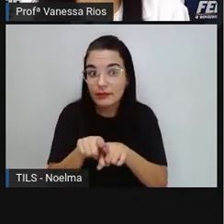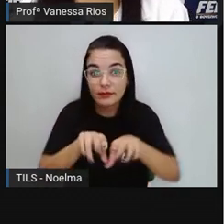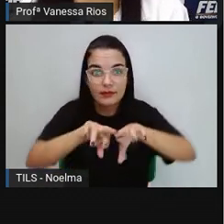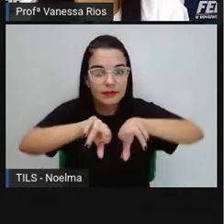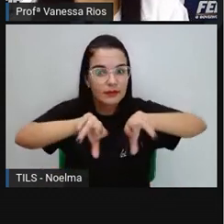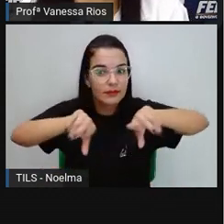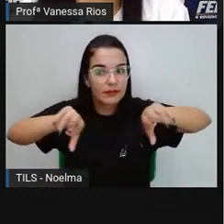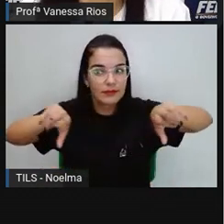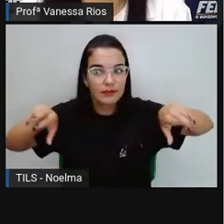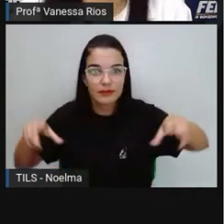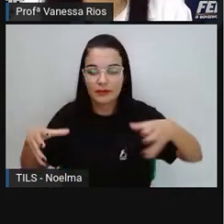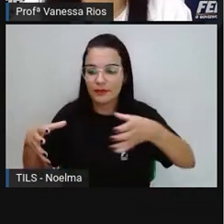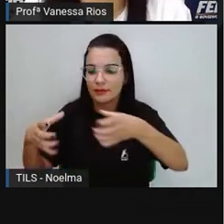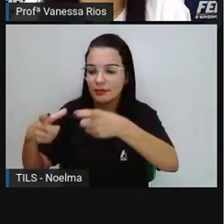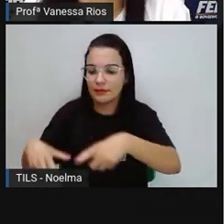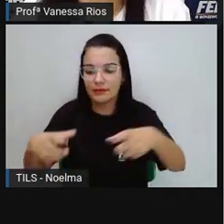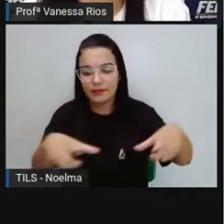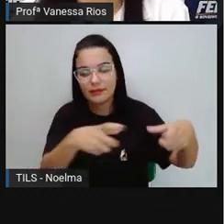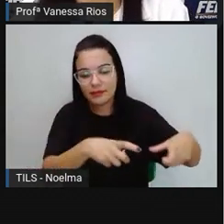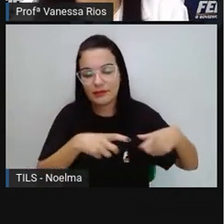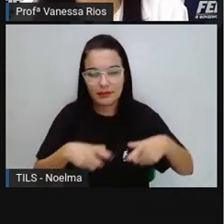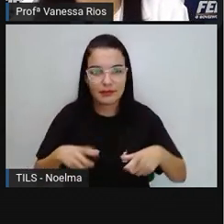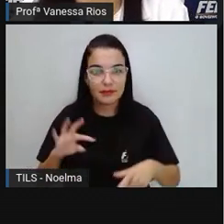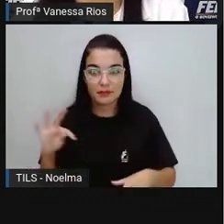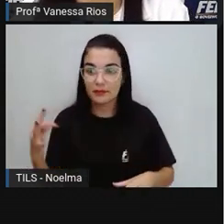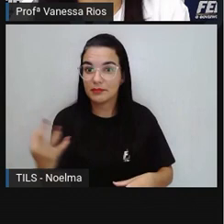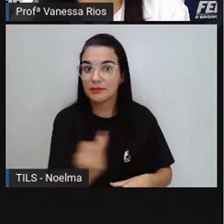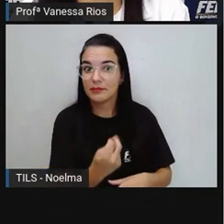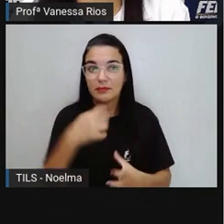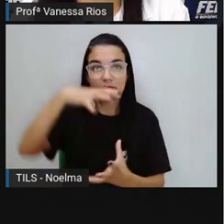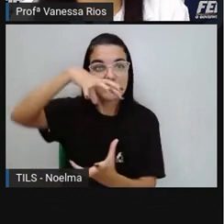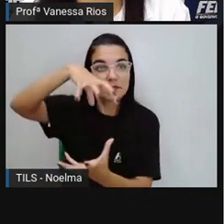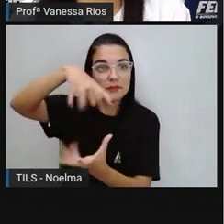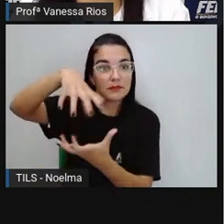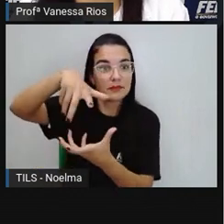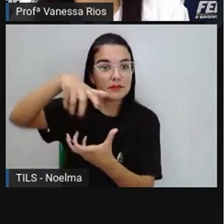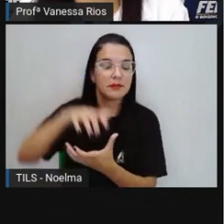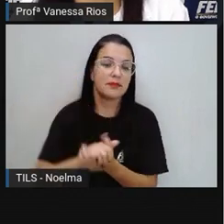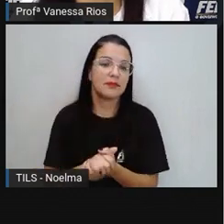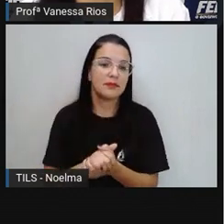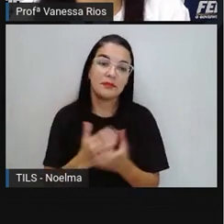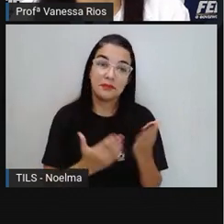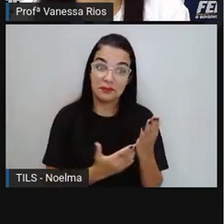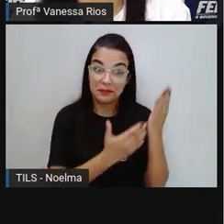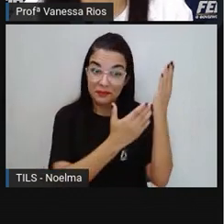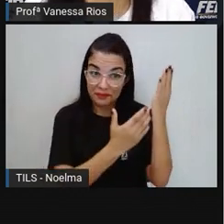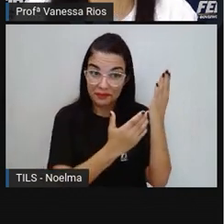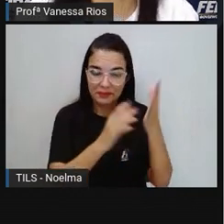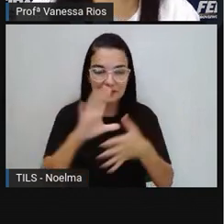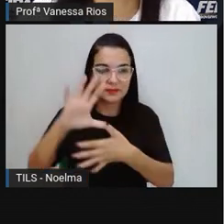tipos de espaços que compõem aí o nosso planeta. Por exemplo, o mapa mundial,